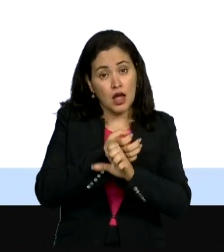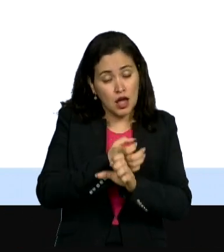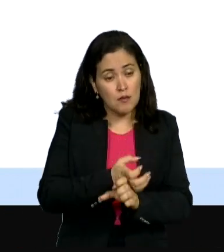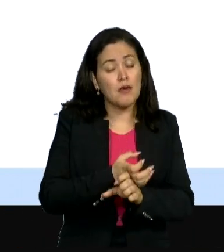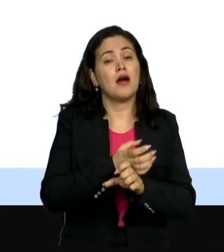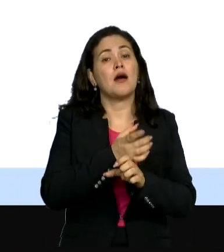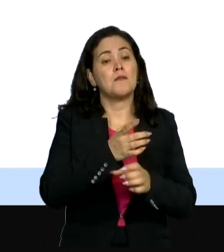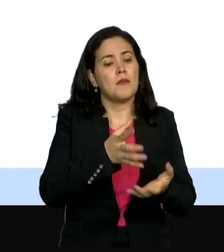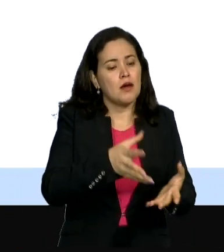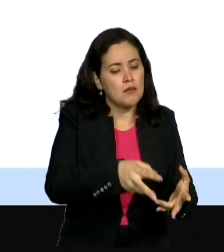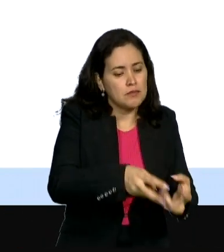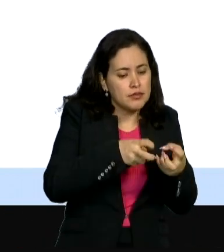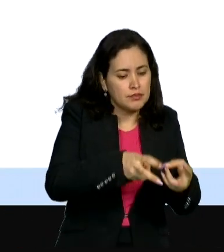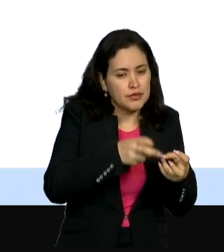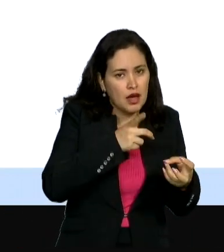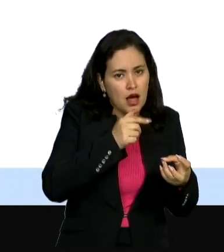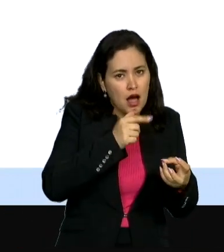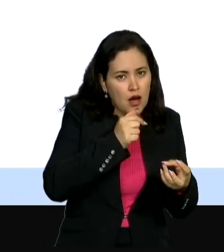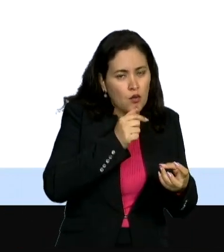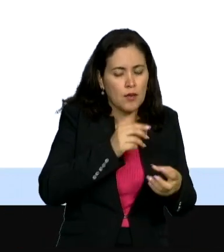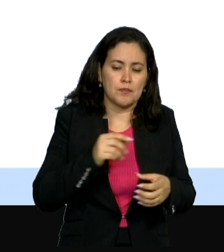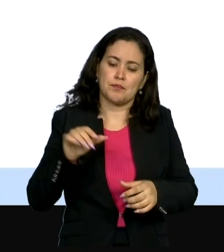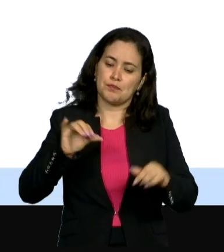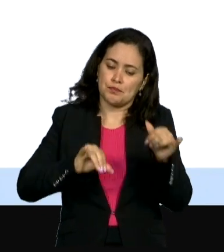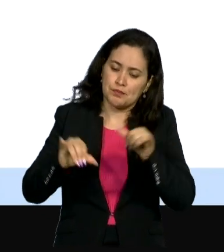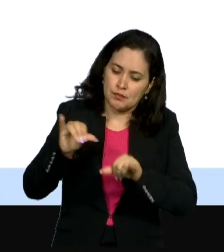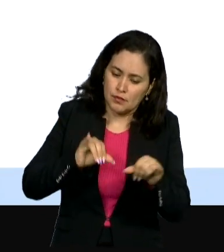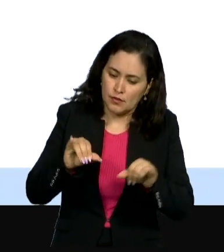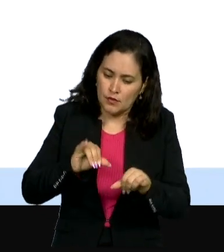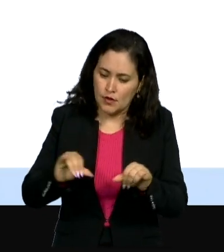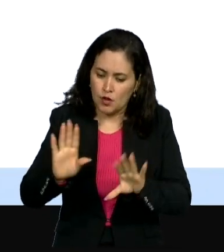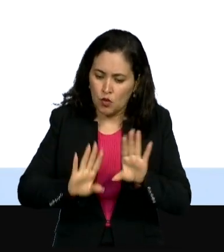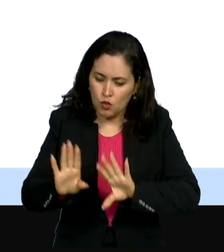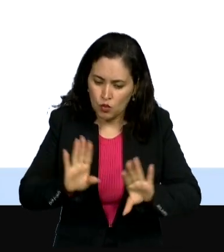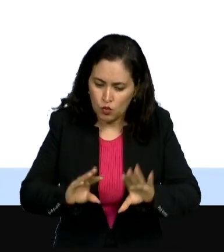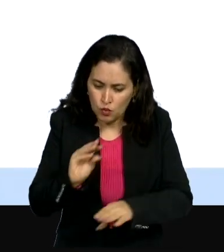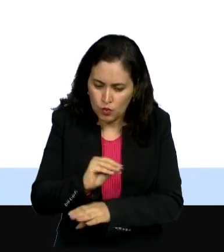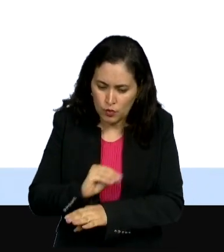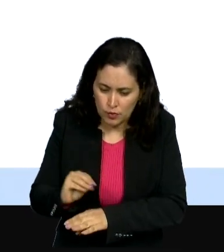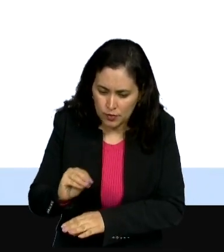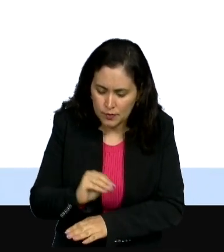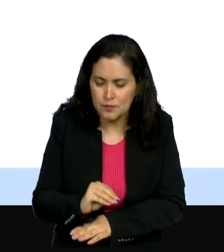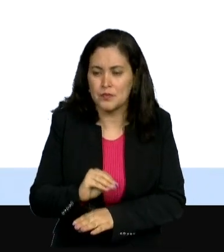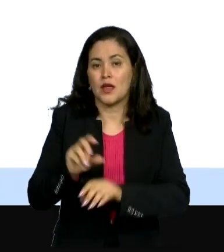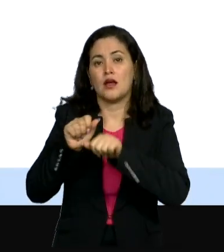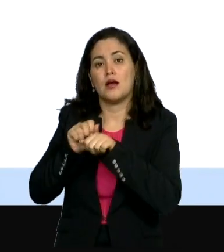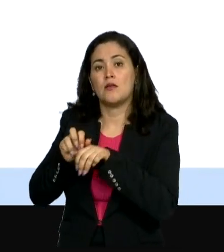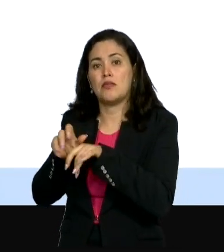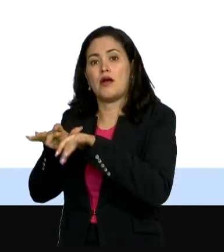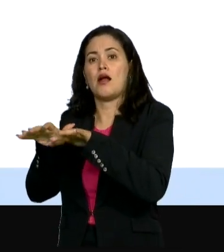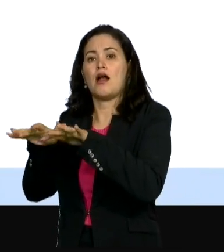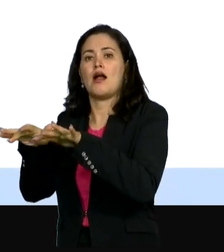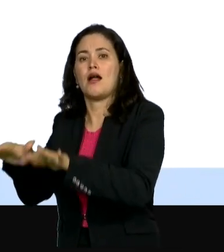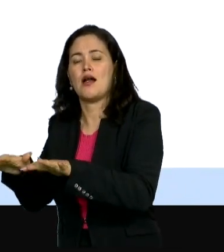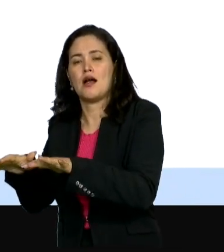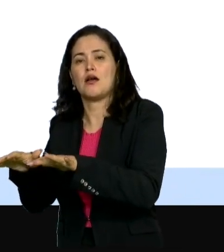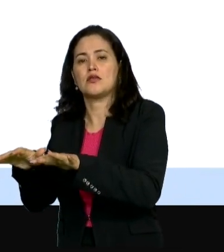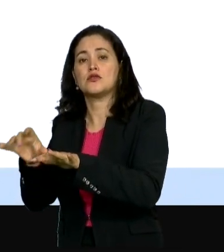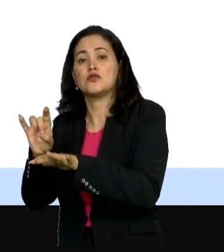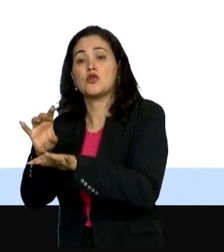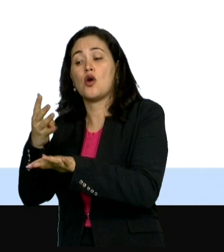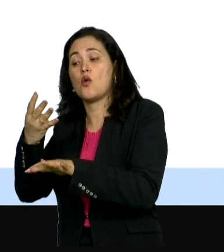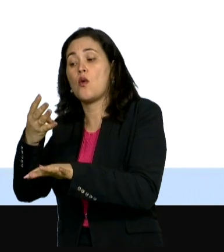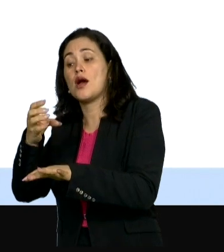medido e é cobrado. Então, nós temos que trabalhar nesse sentido de fazer, estou concluindo, Sra.